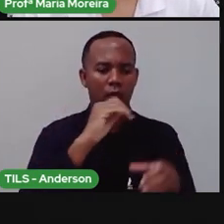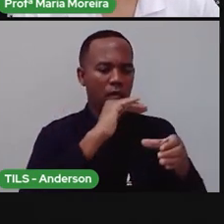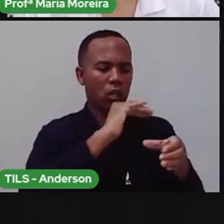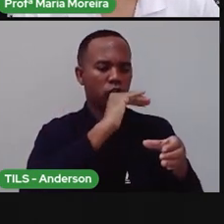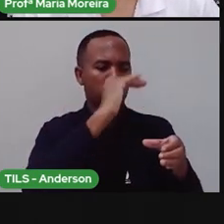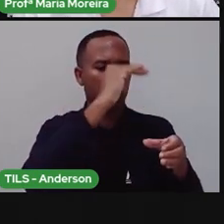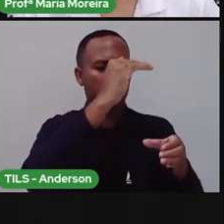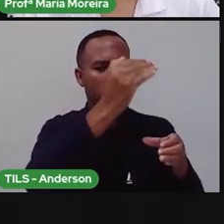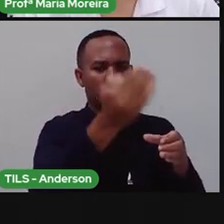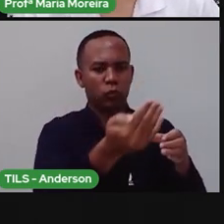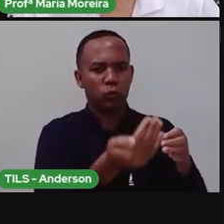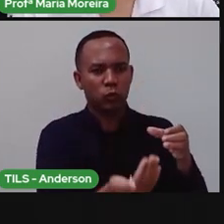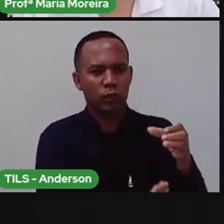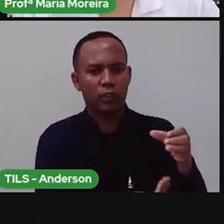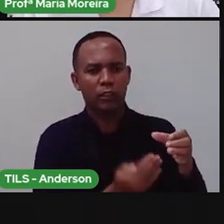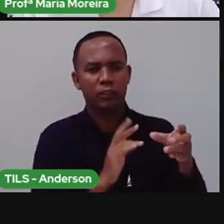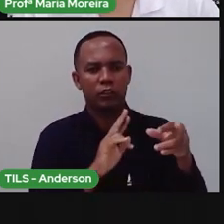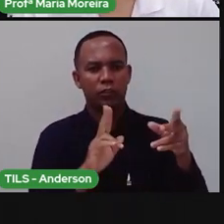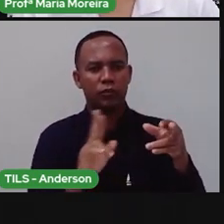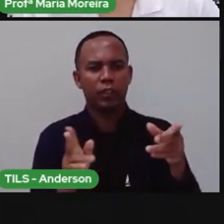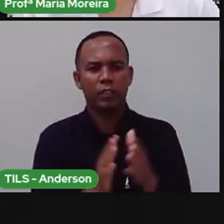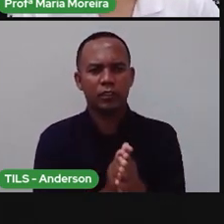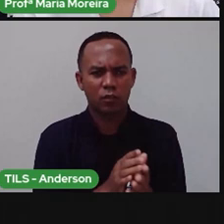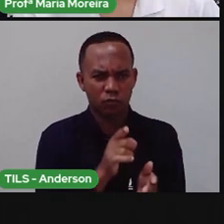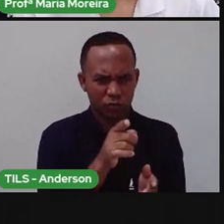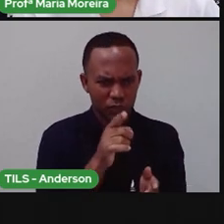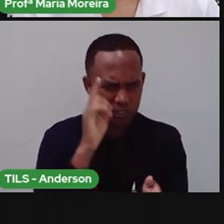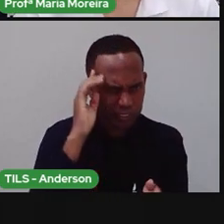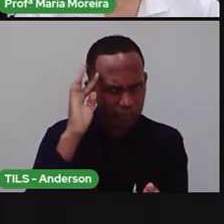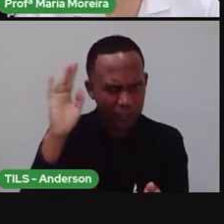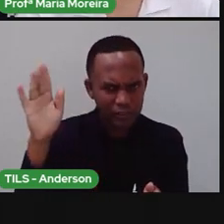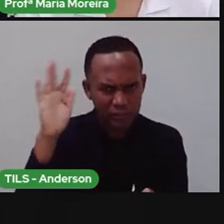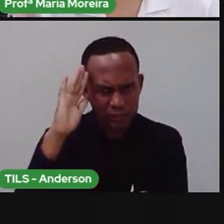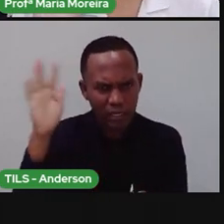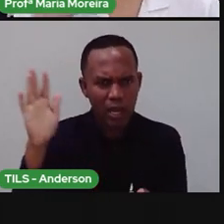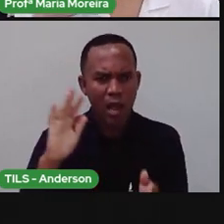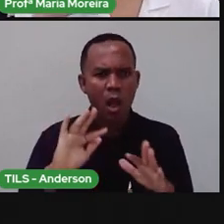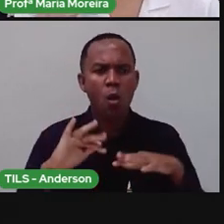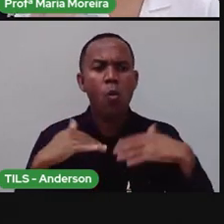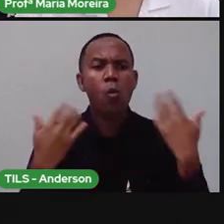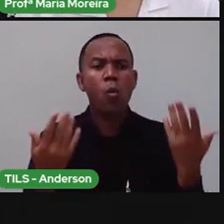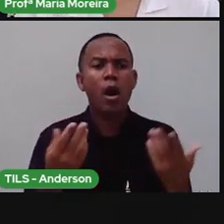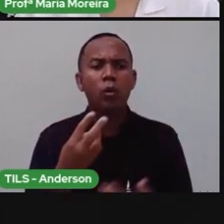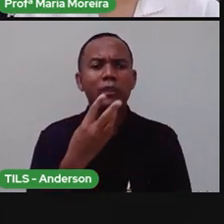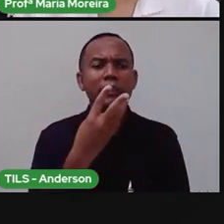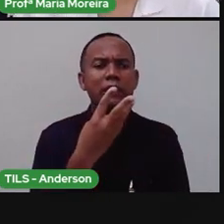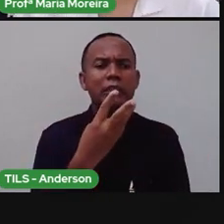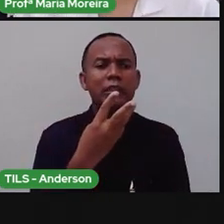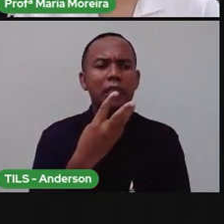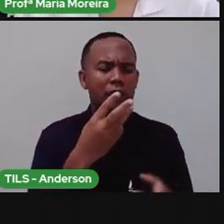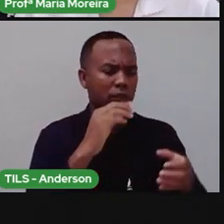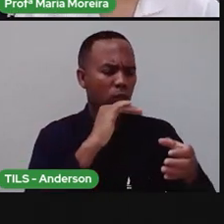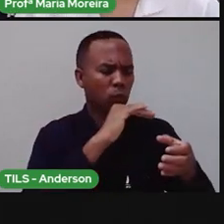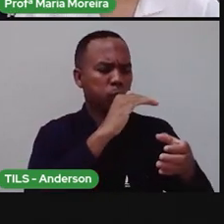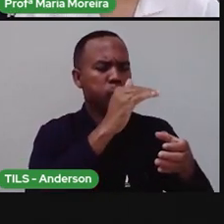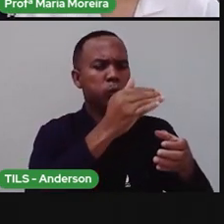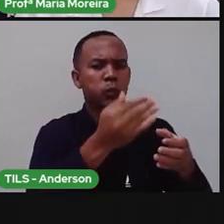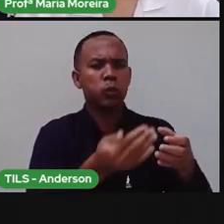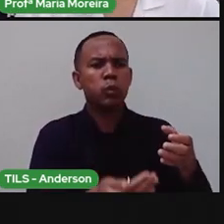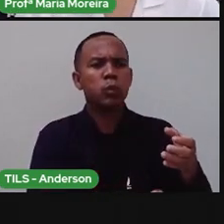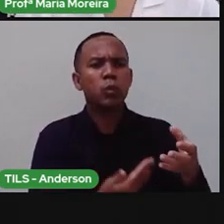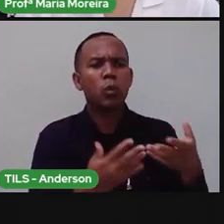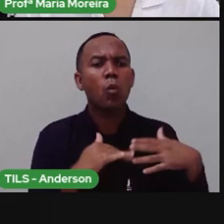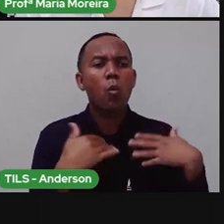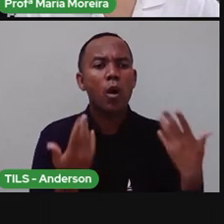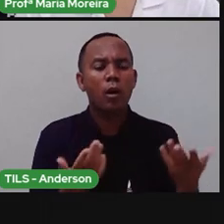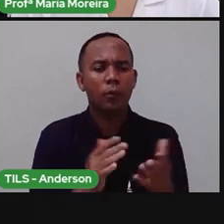externa. Alguém aí consegue imaginar quais seriam esses três componentes? Né? A Pró vai